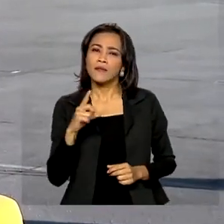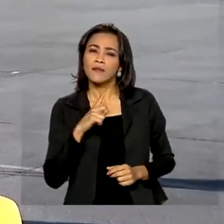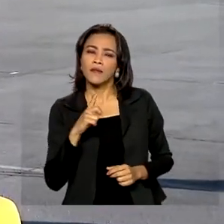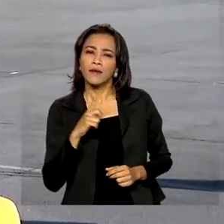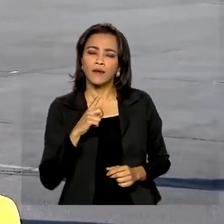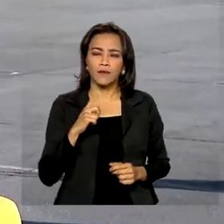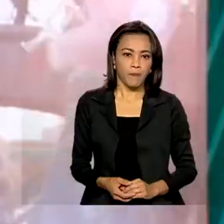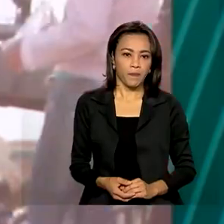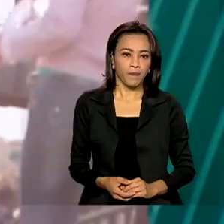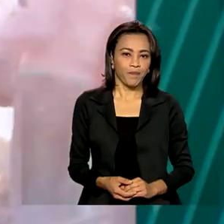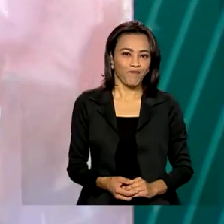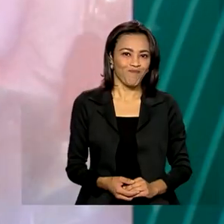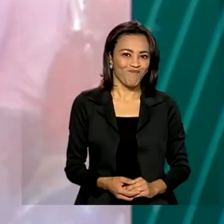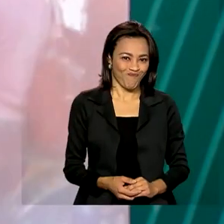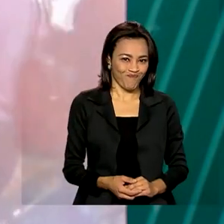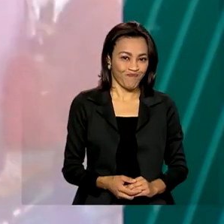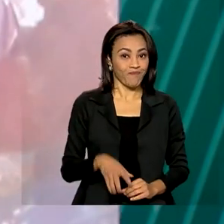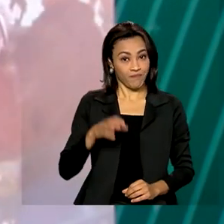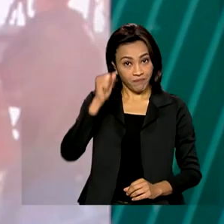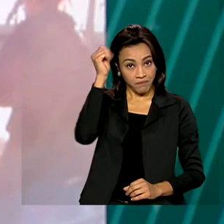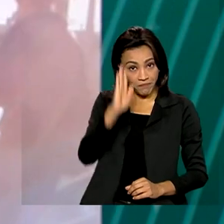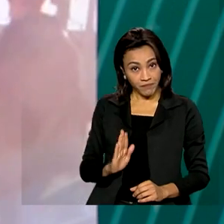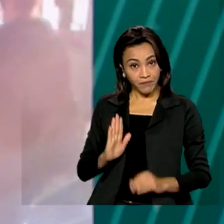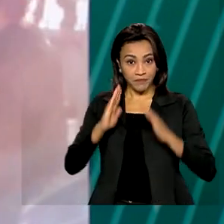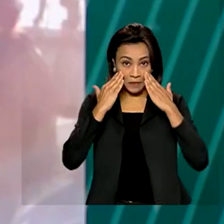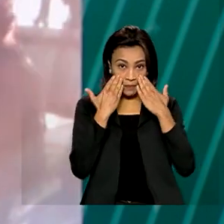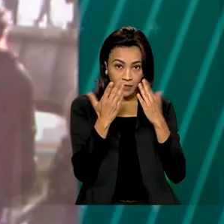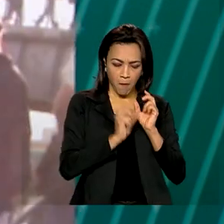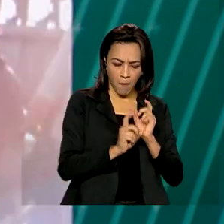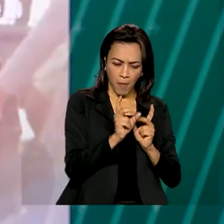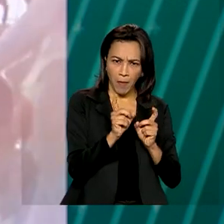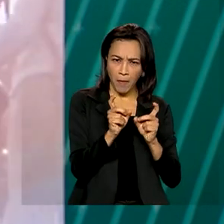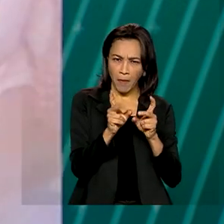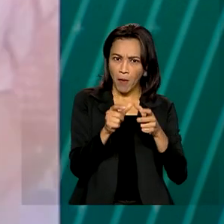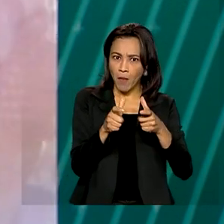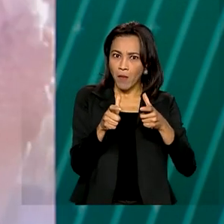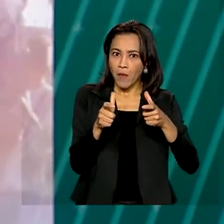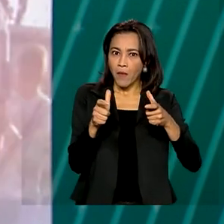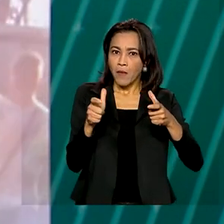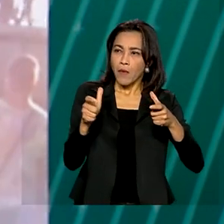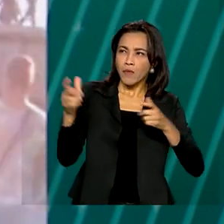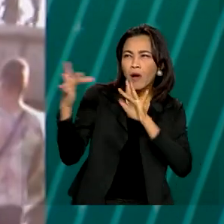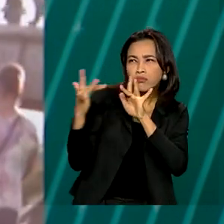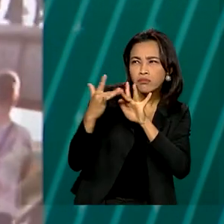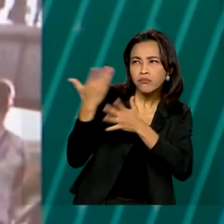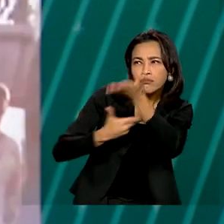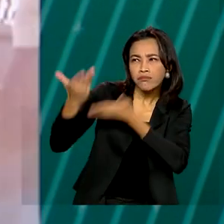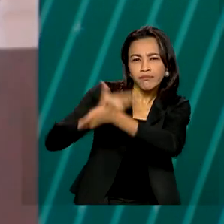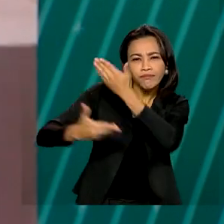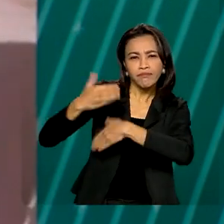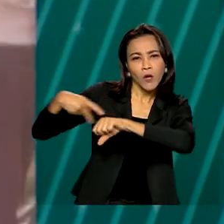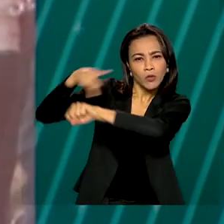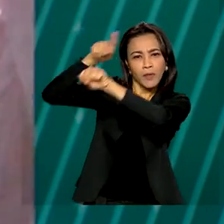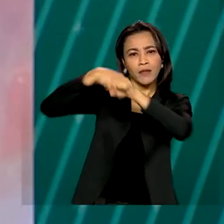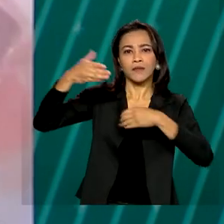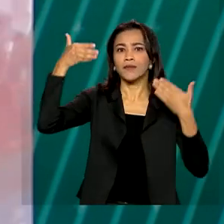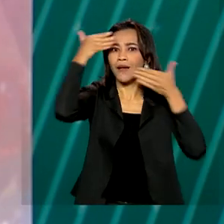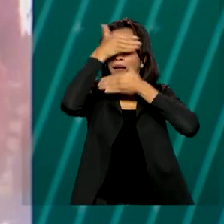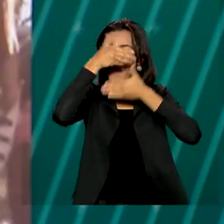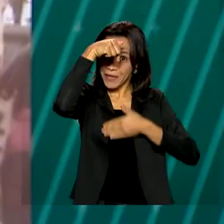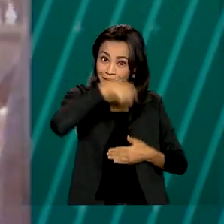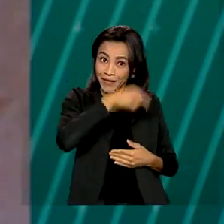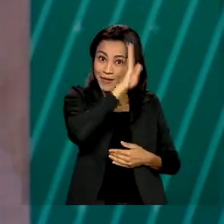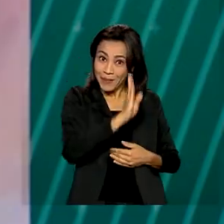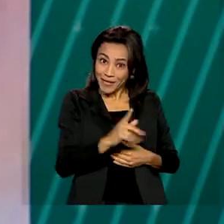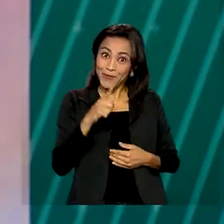diferenciado. O Brasil apresenta um comércio crescente com o mundo árabe, além de termos aqui a maior comunidade